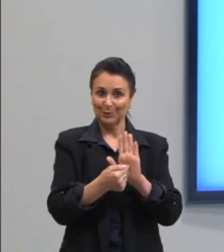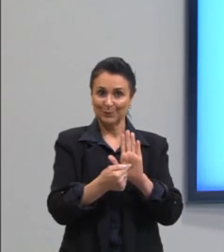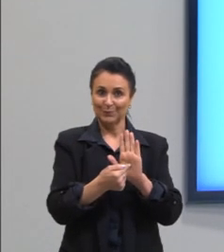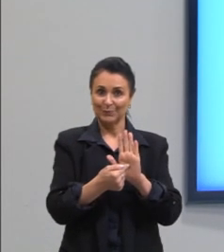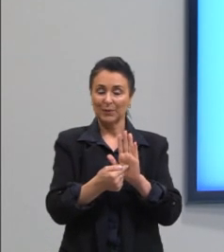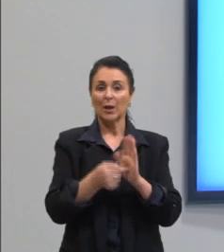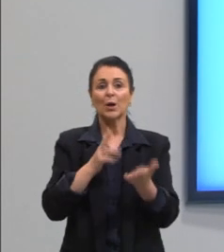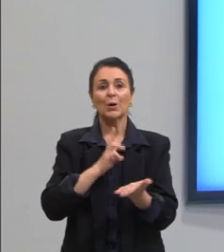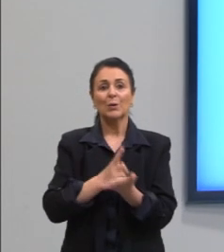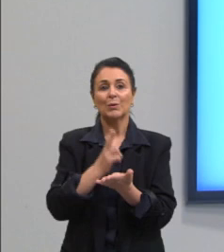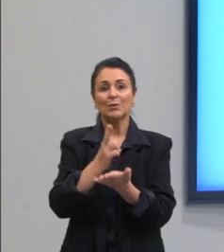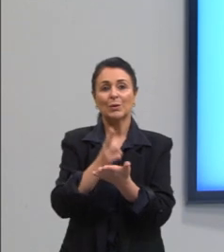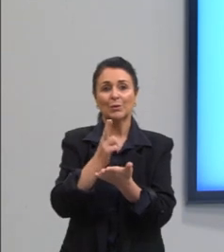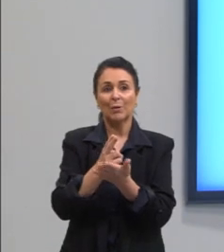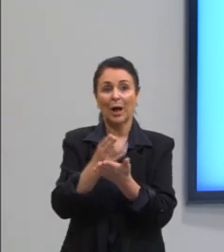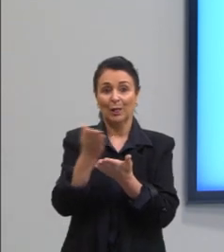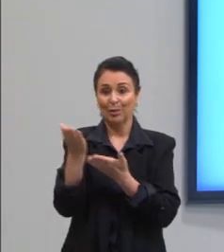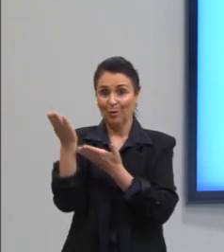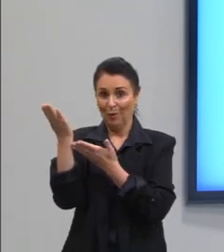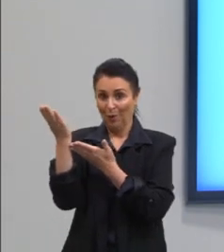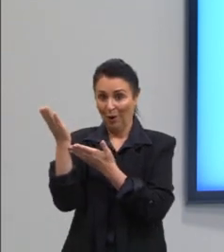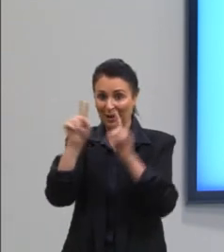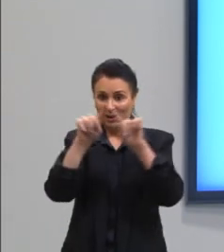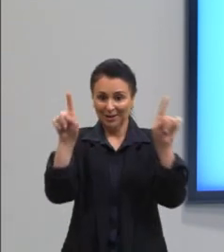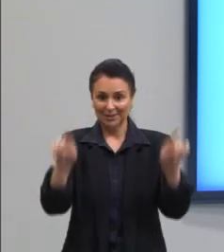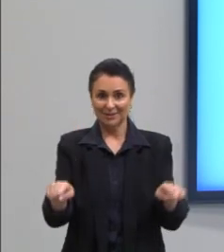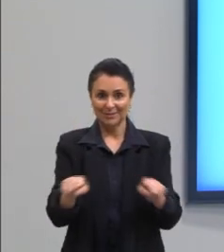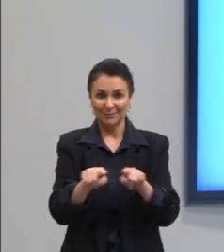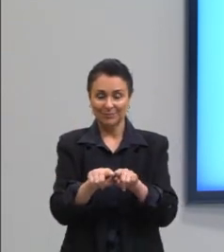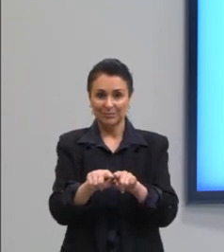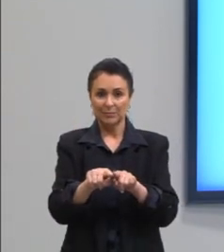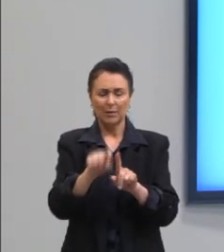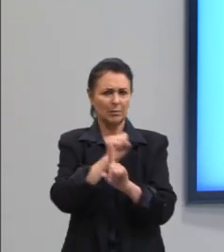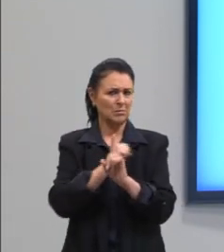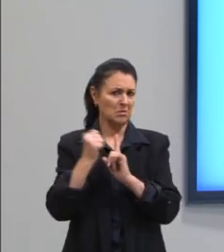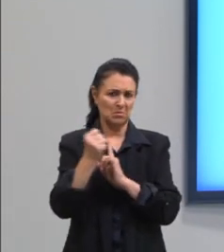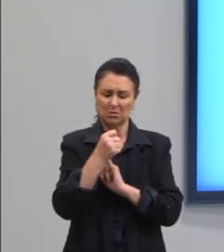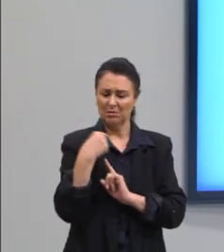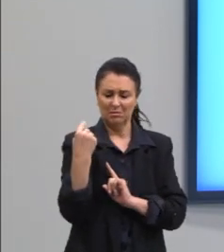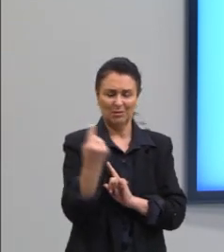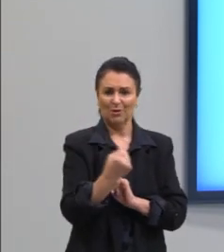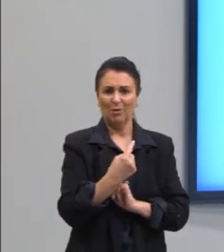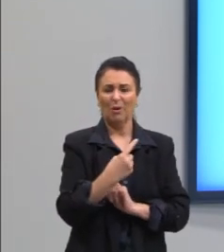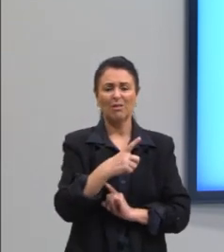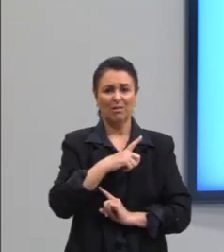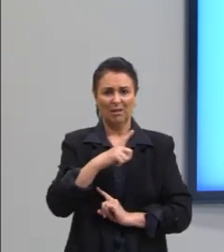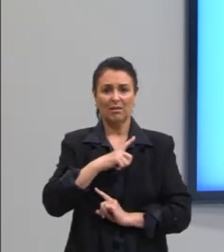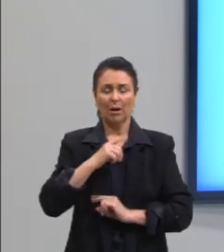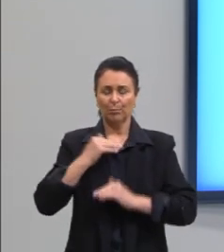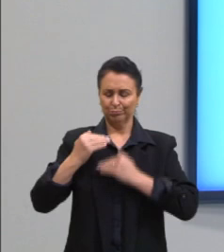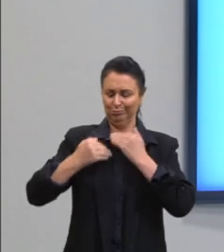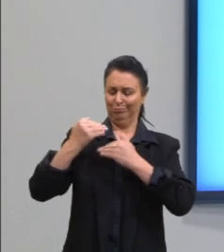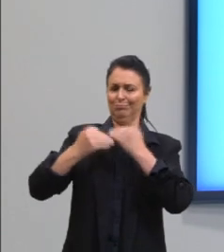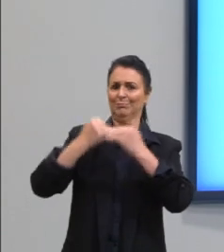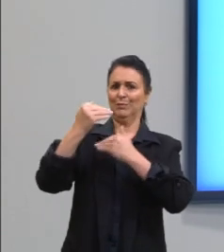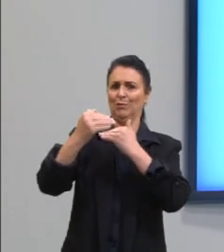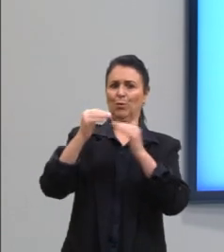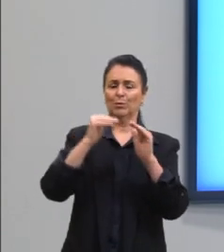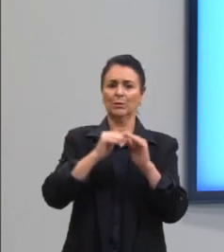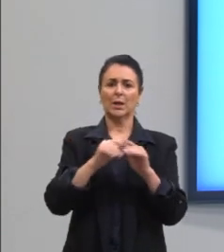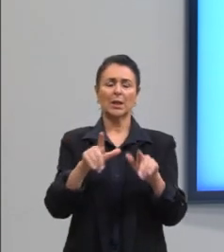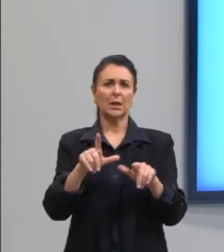Dando continuidade, então, mesmo que a sociedade tenha, tenha evoluído e tenha